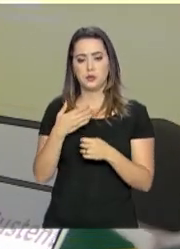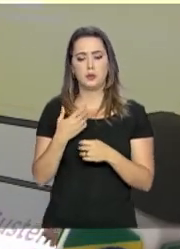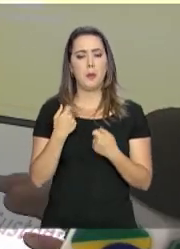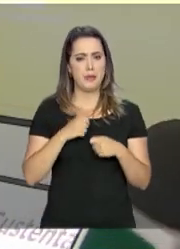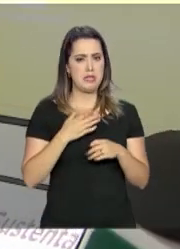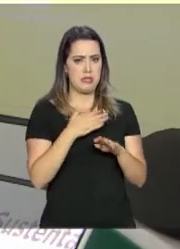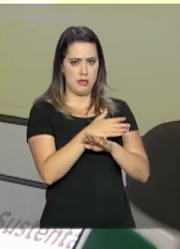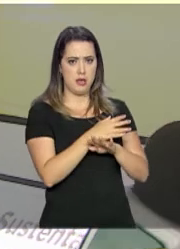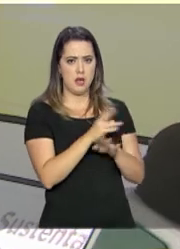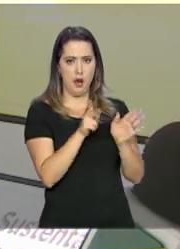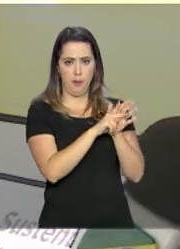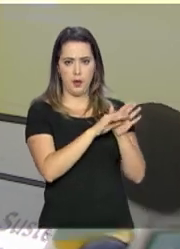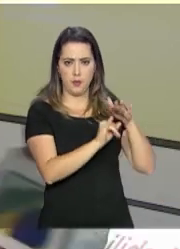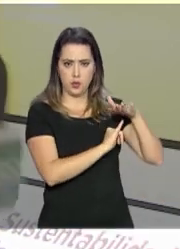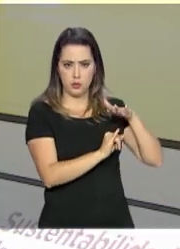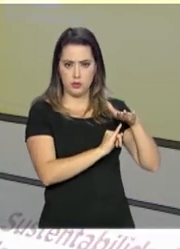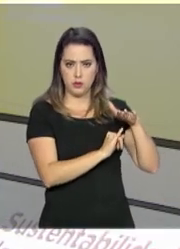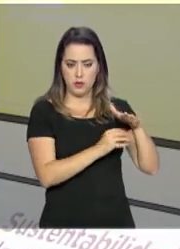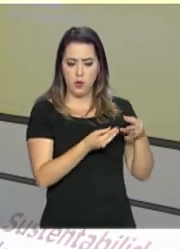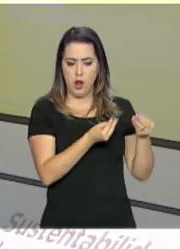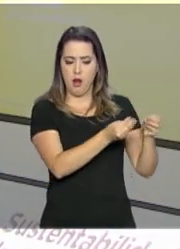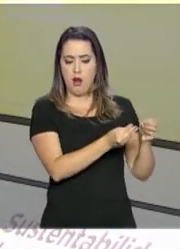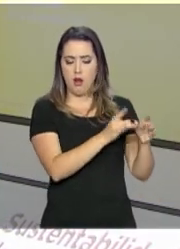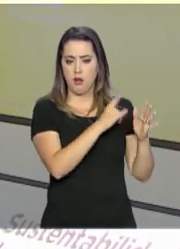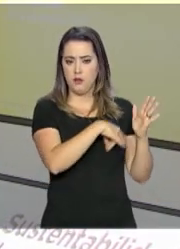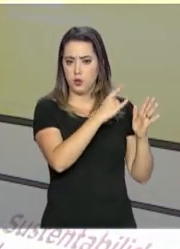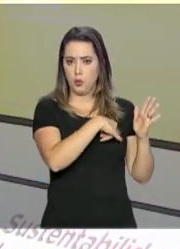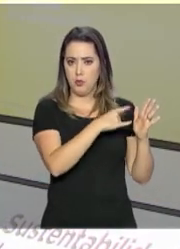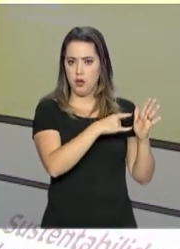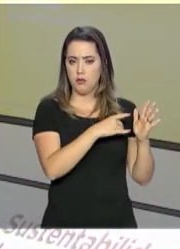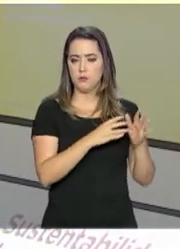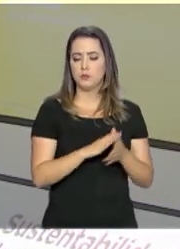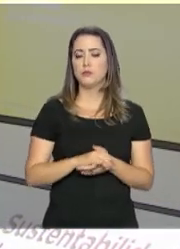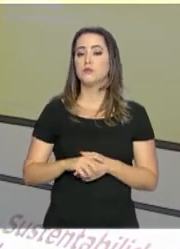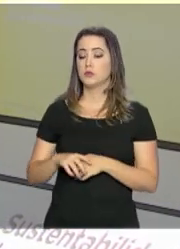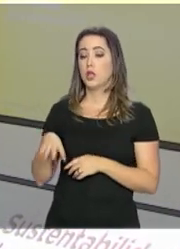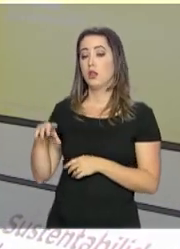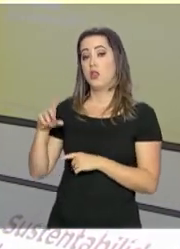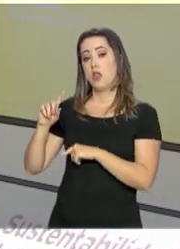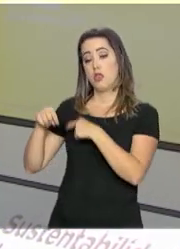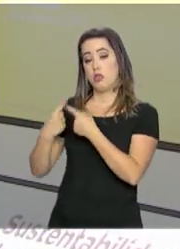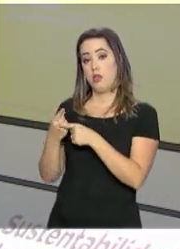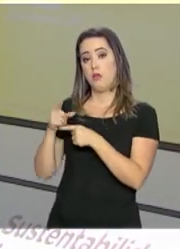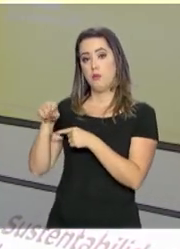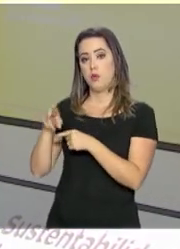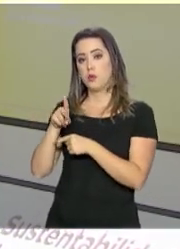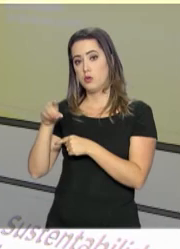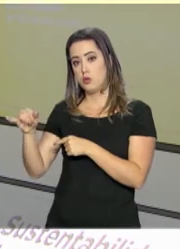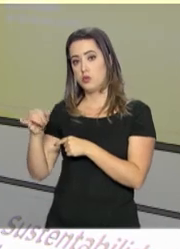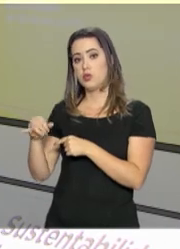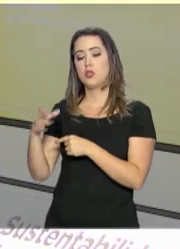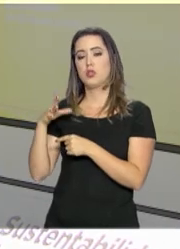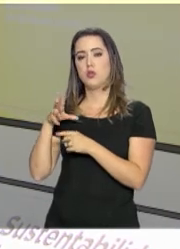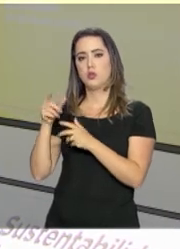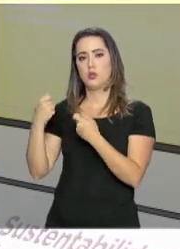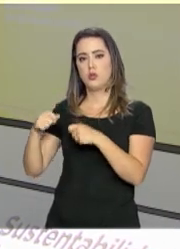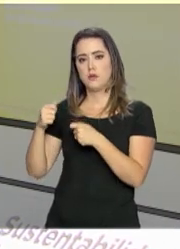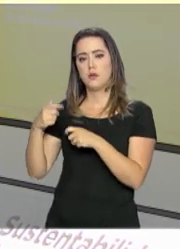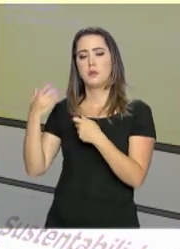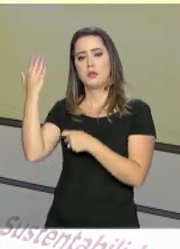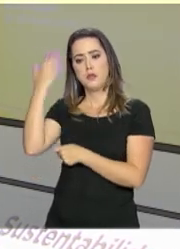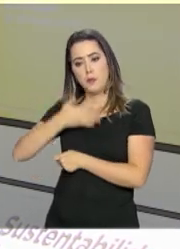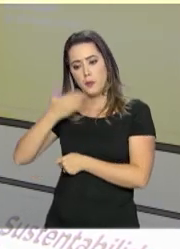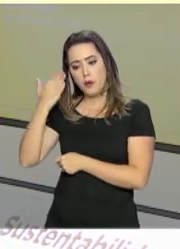universidade, levar os documentos? Após essa data de complementação das informações, ele deverá comprovar todas as informações